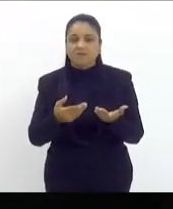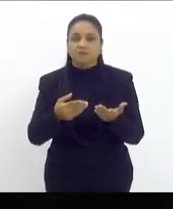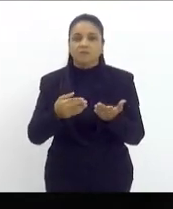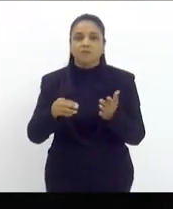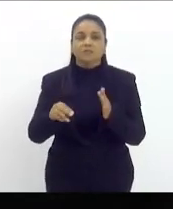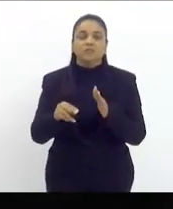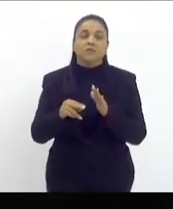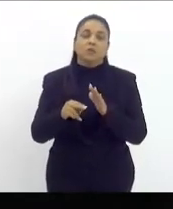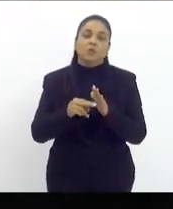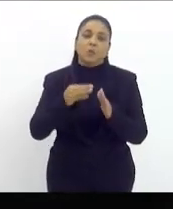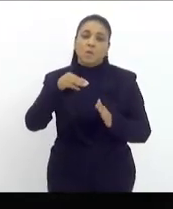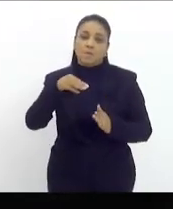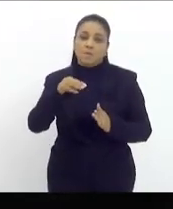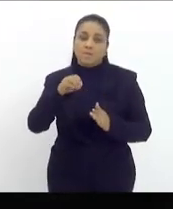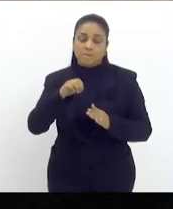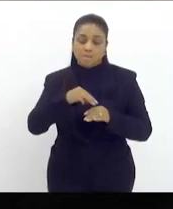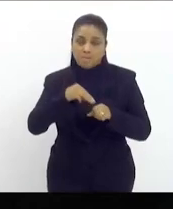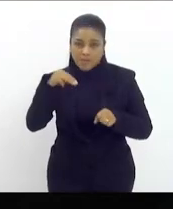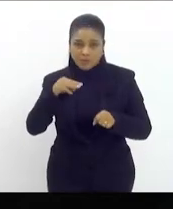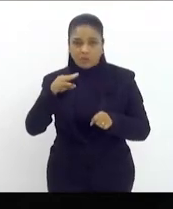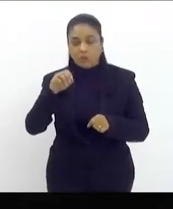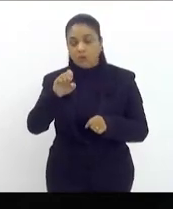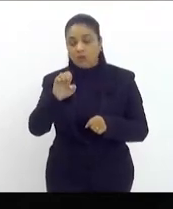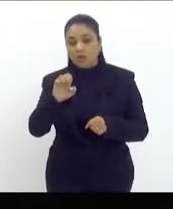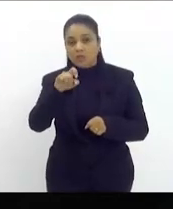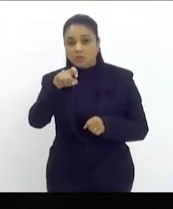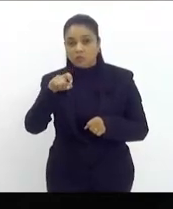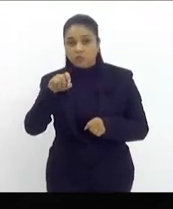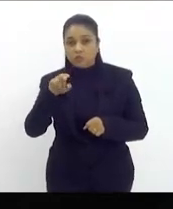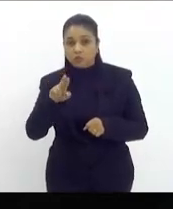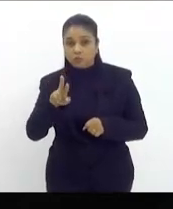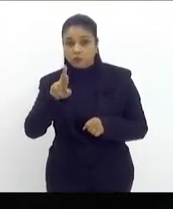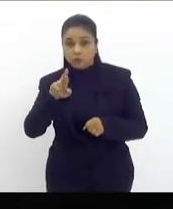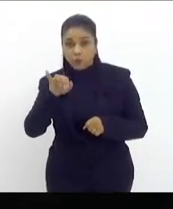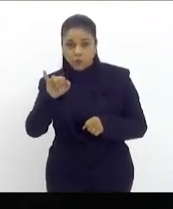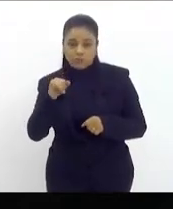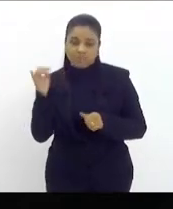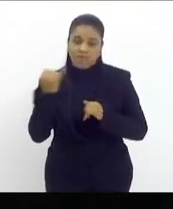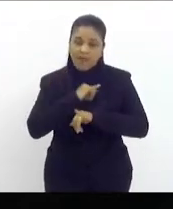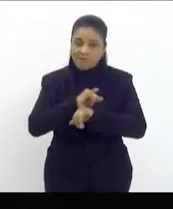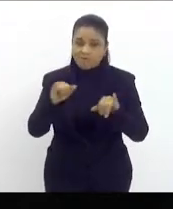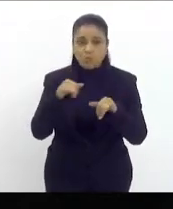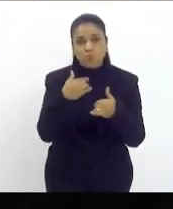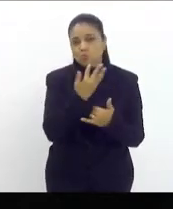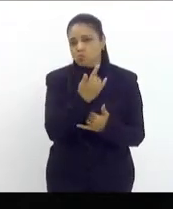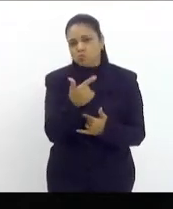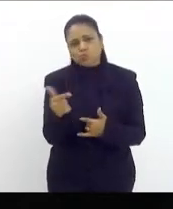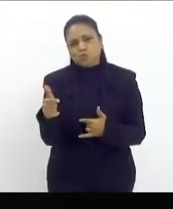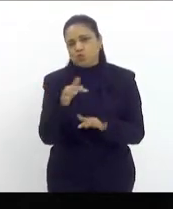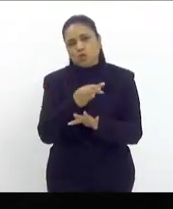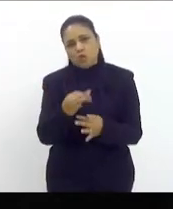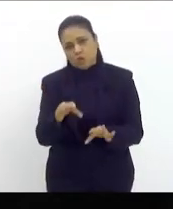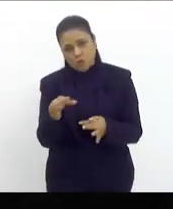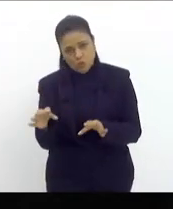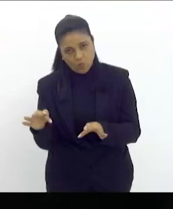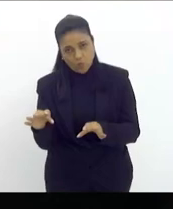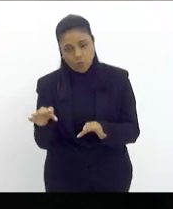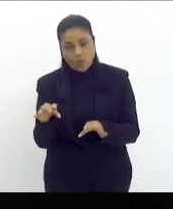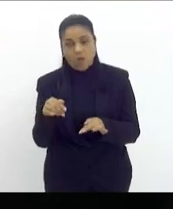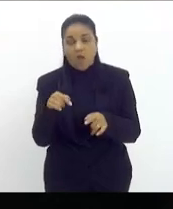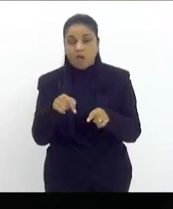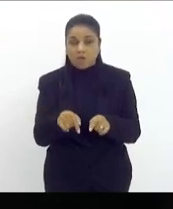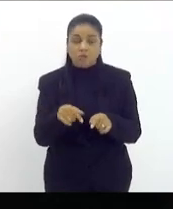Echure, que disseram que não era indolor, causador, essa mulher uma vez que quer